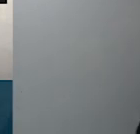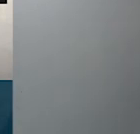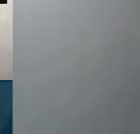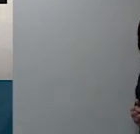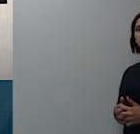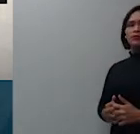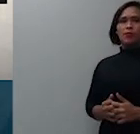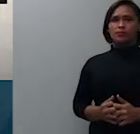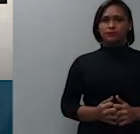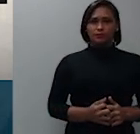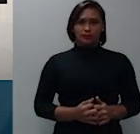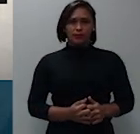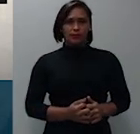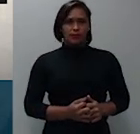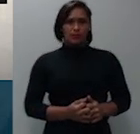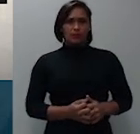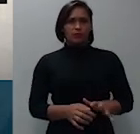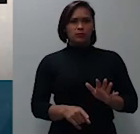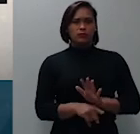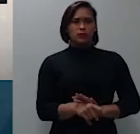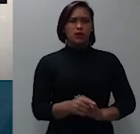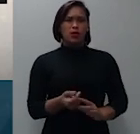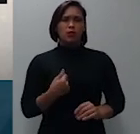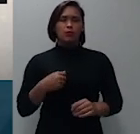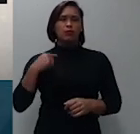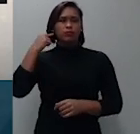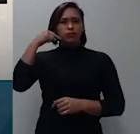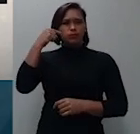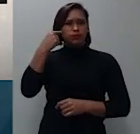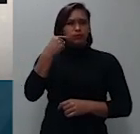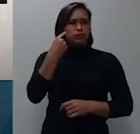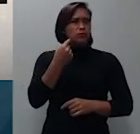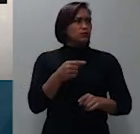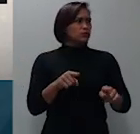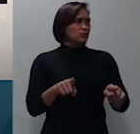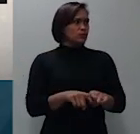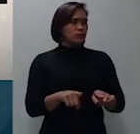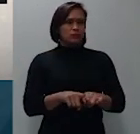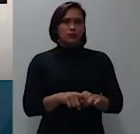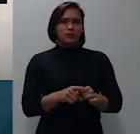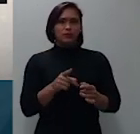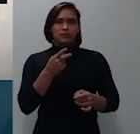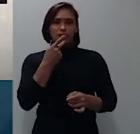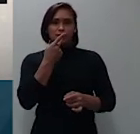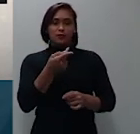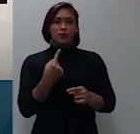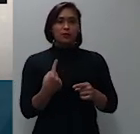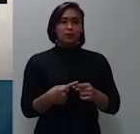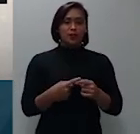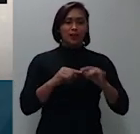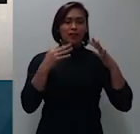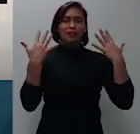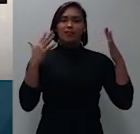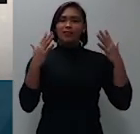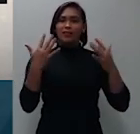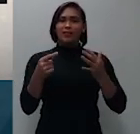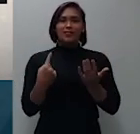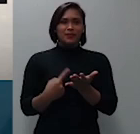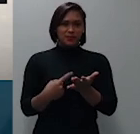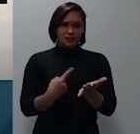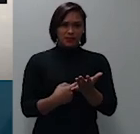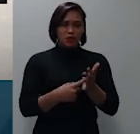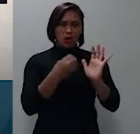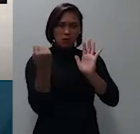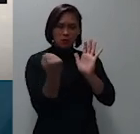arguindo que o advogado que a representou por ocasião da celebração do acordo homologado pelo Supremo